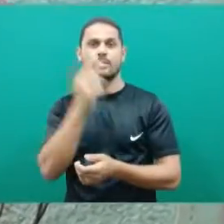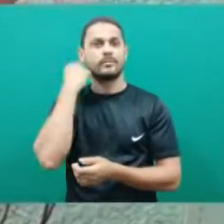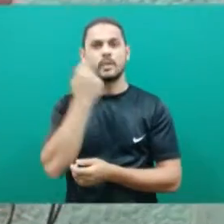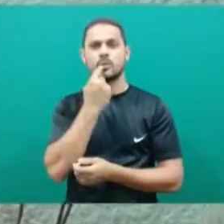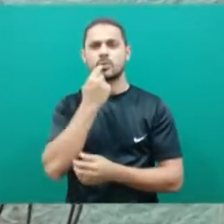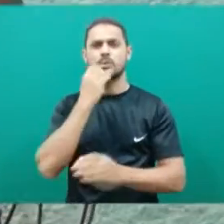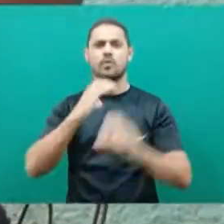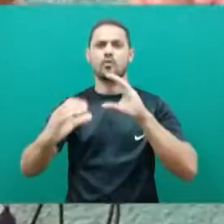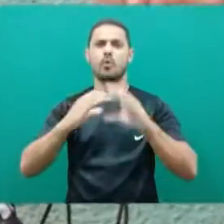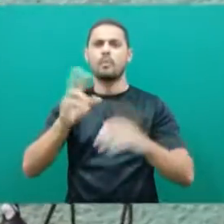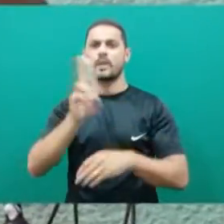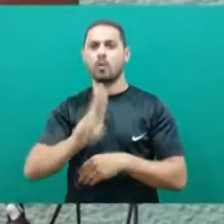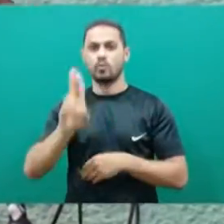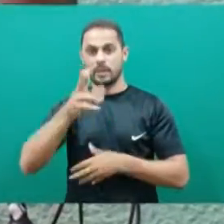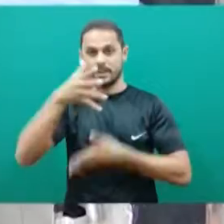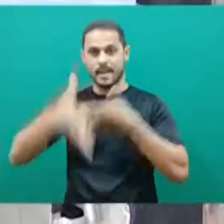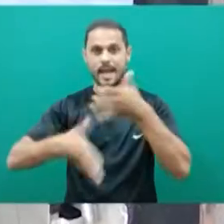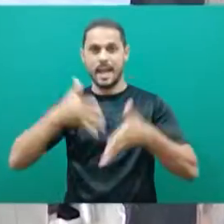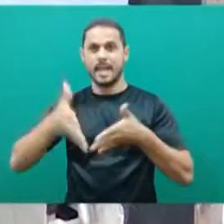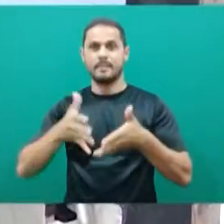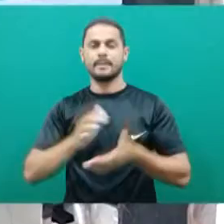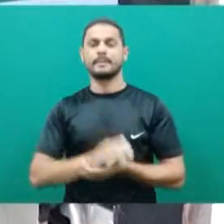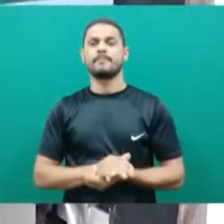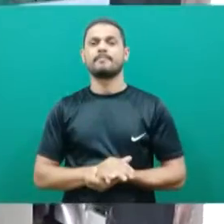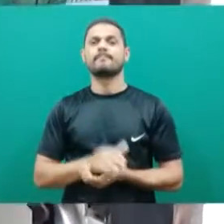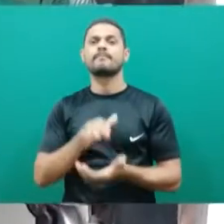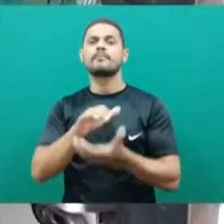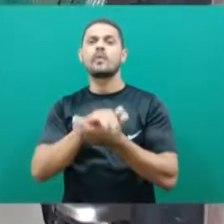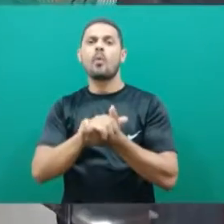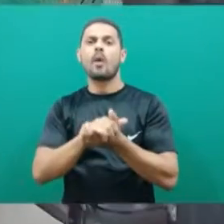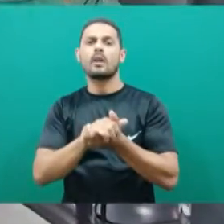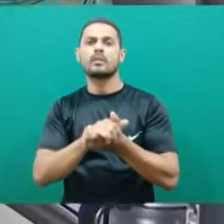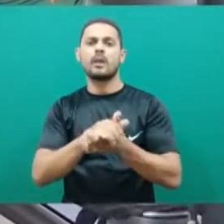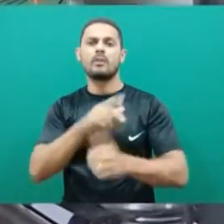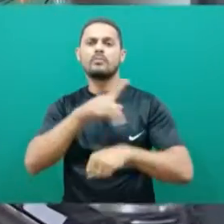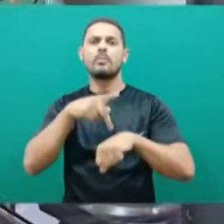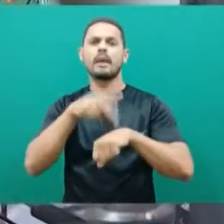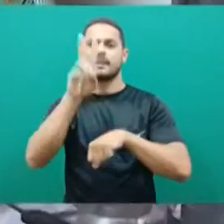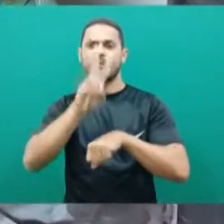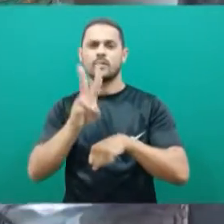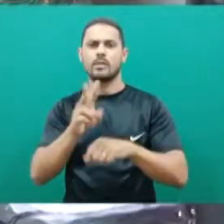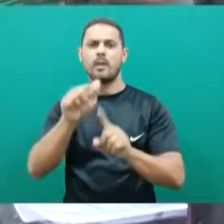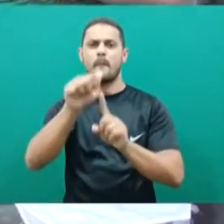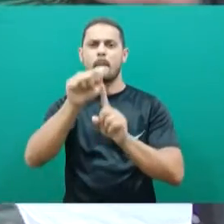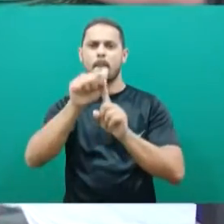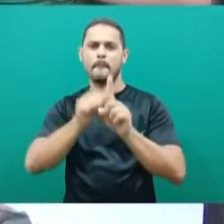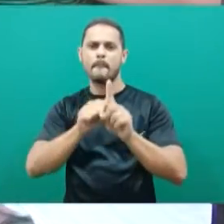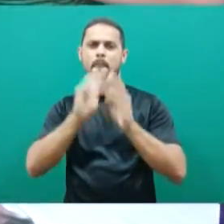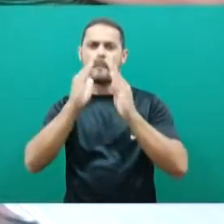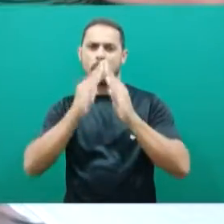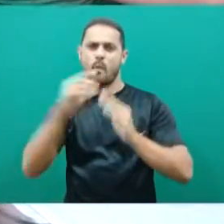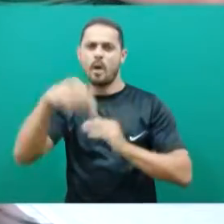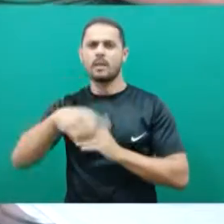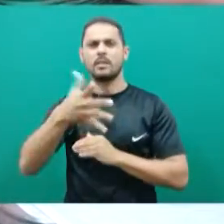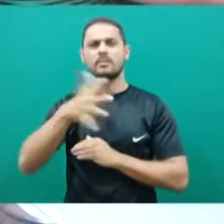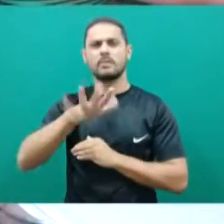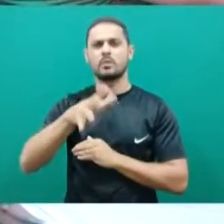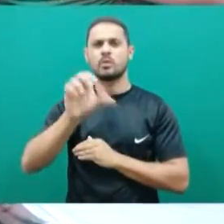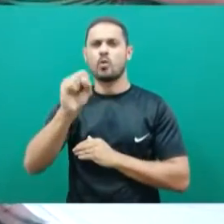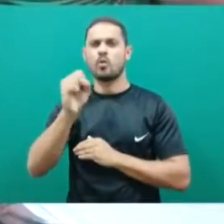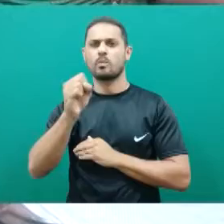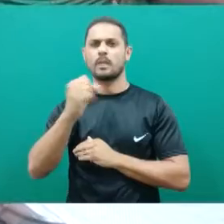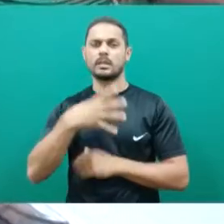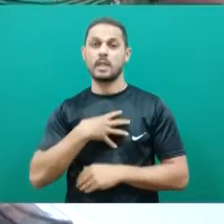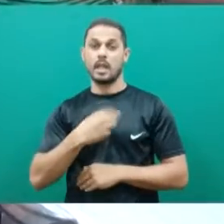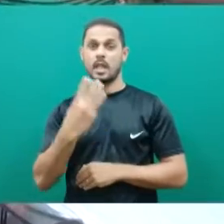comunicam apenas através de sinais. O casal de venezuelanos mora aqui em Dourados há pelo menos oito meses. Com três